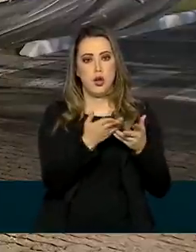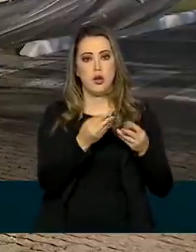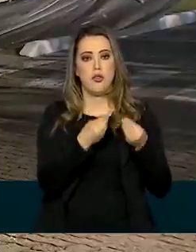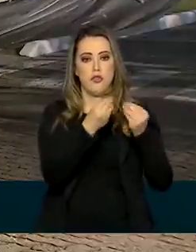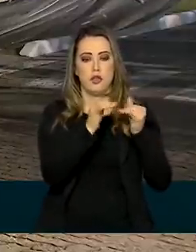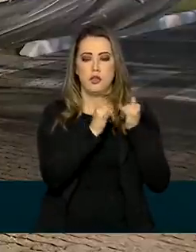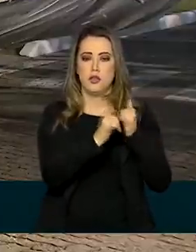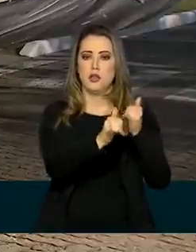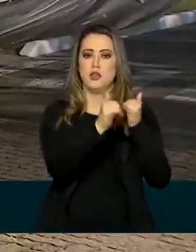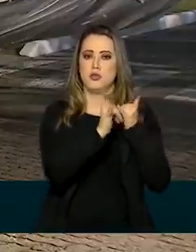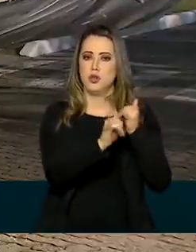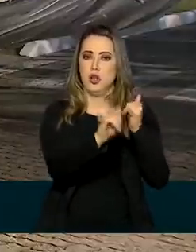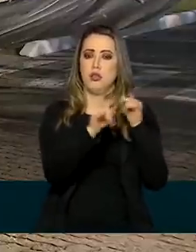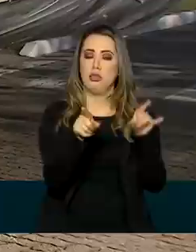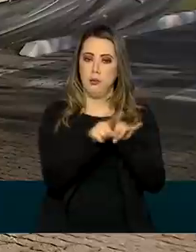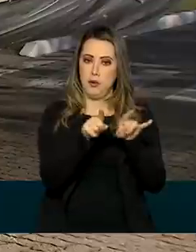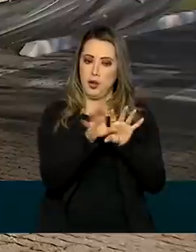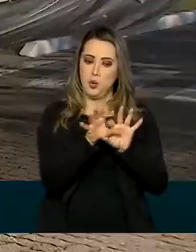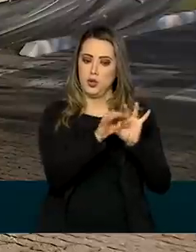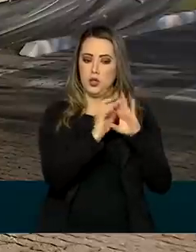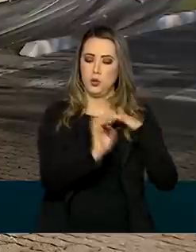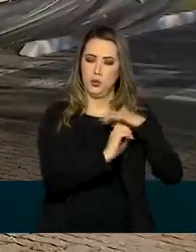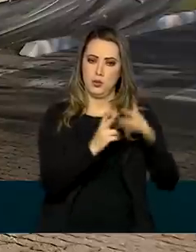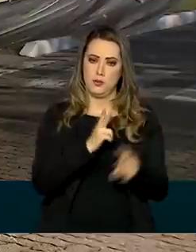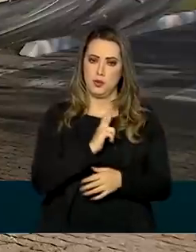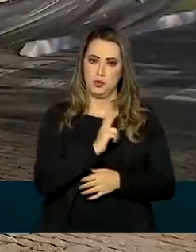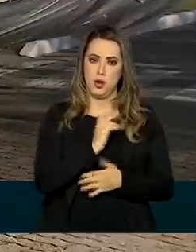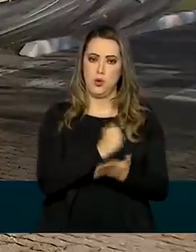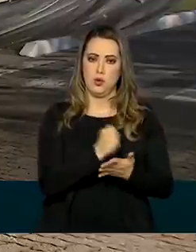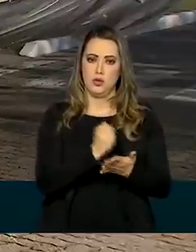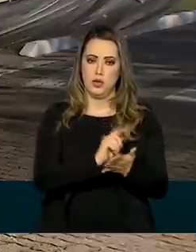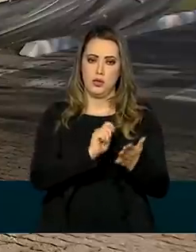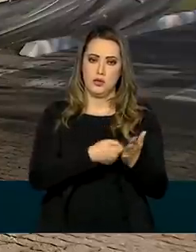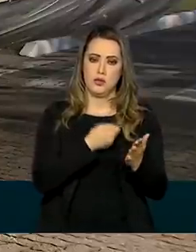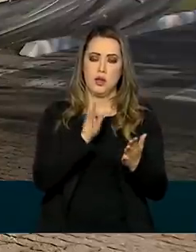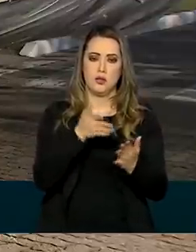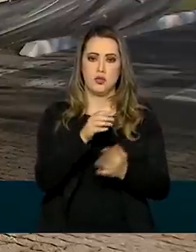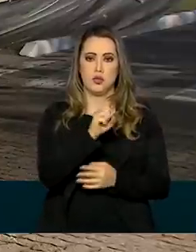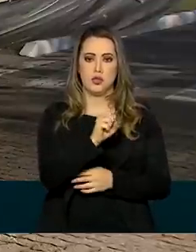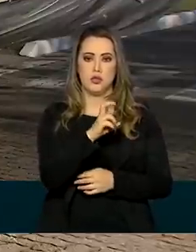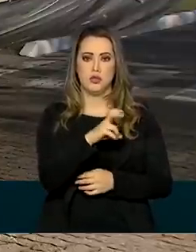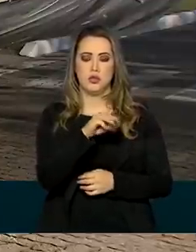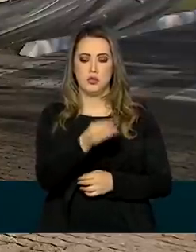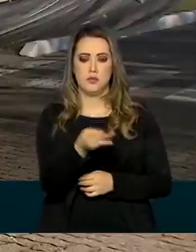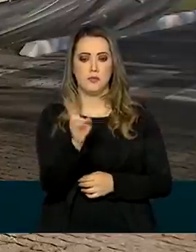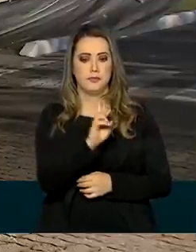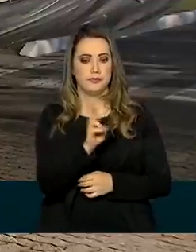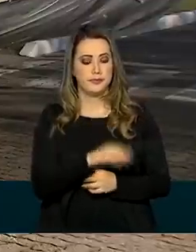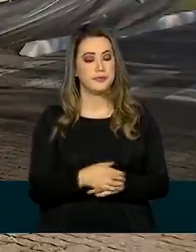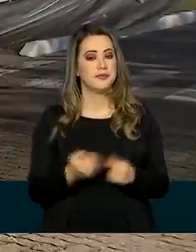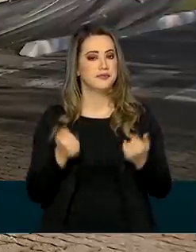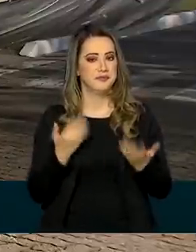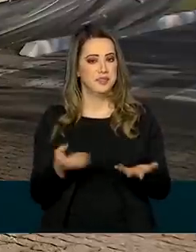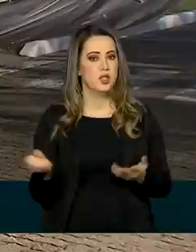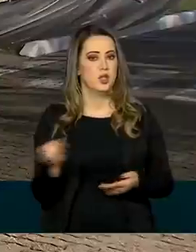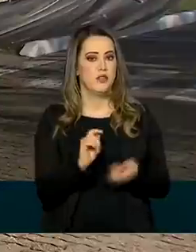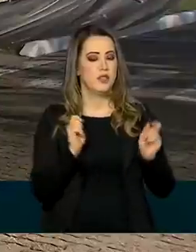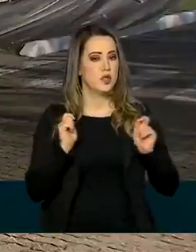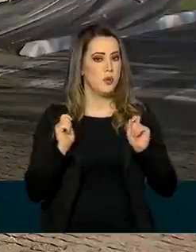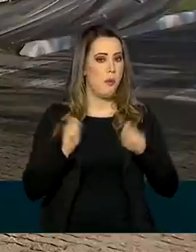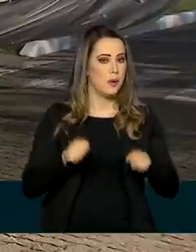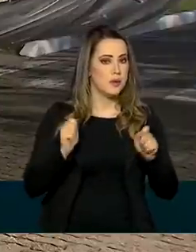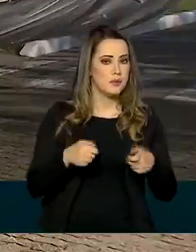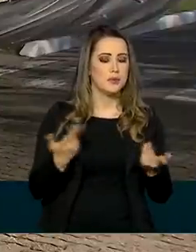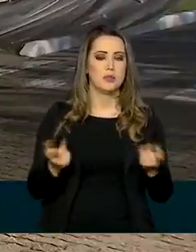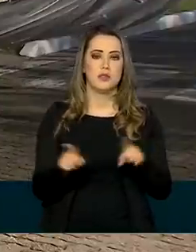com a iniciativa privada. Um contrato, aliás, já foi assinado no valor de R 85 milhões. Além dessa nova fase da Nuclep,